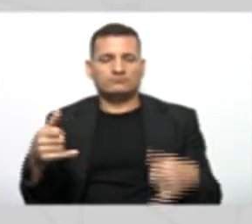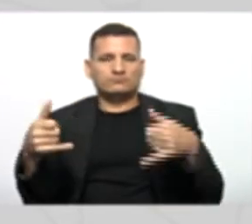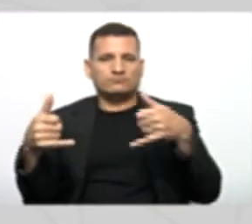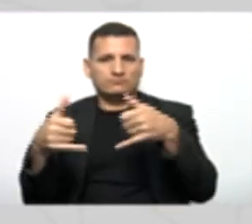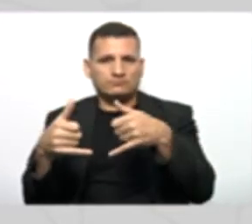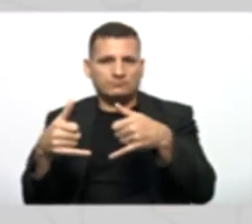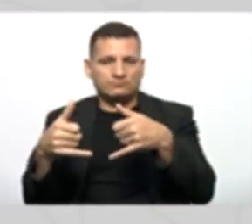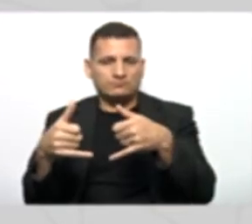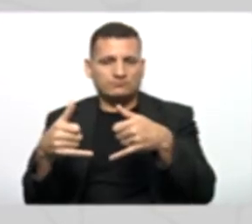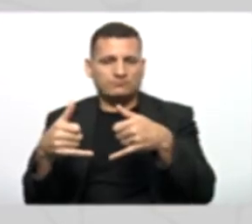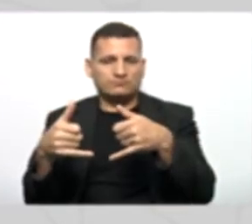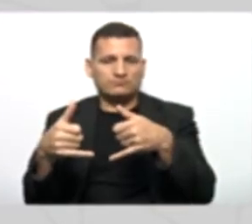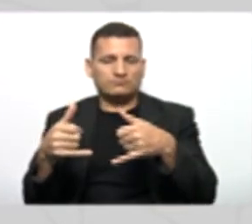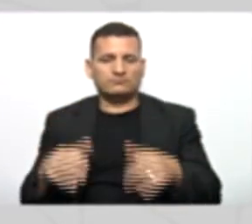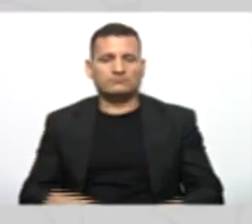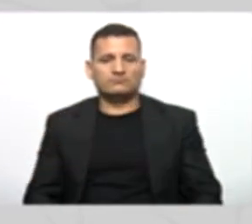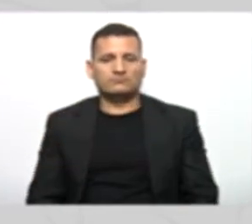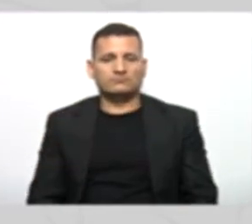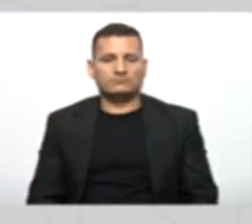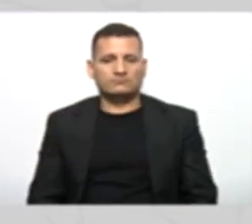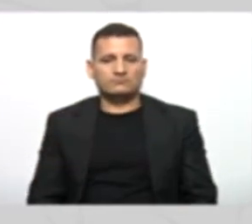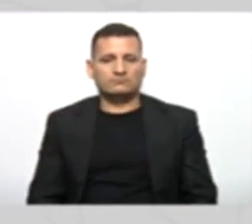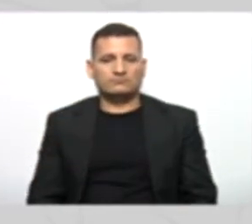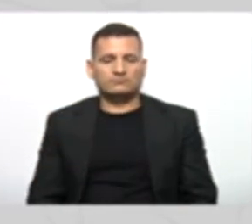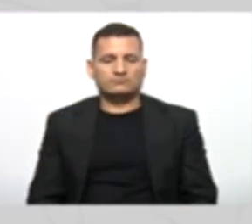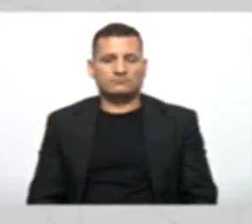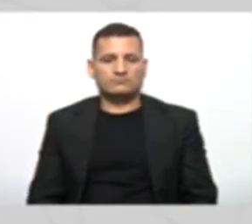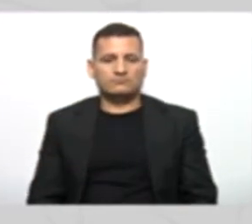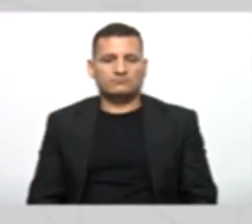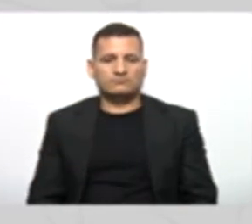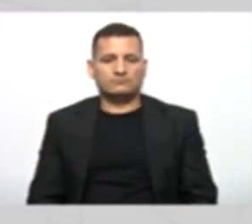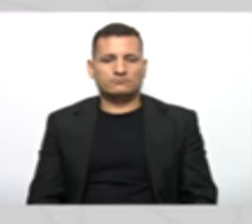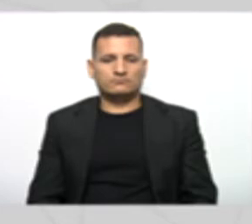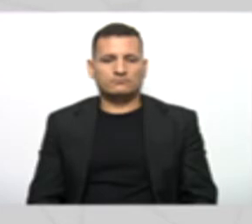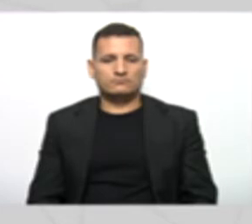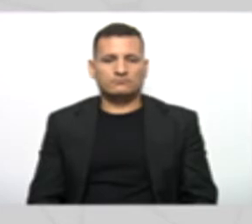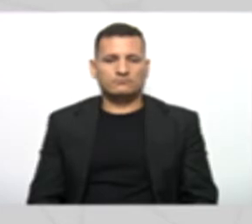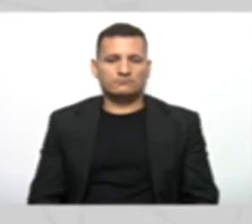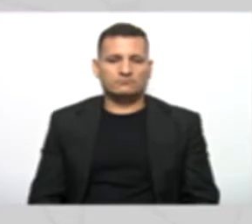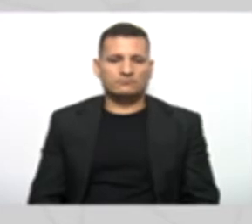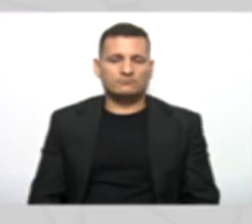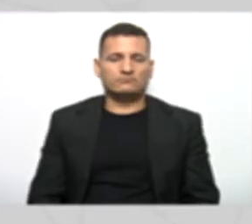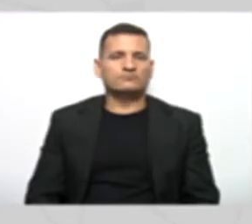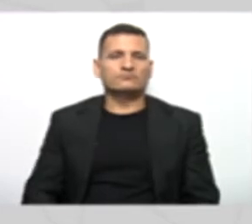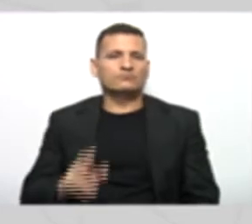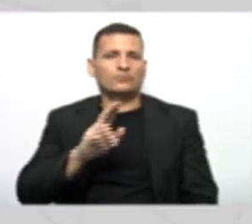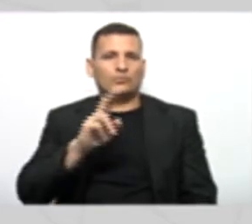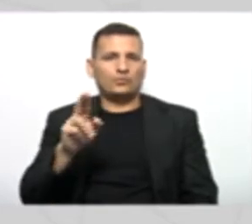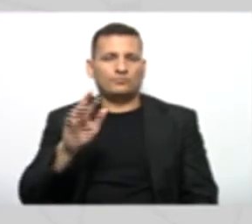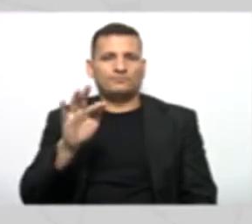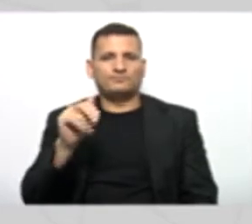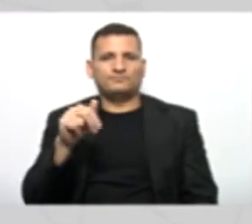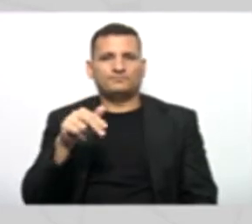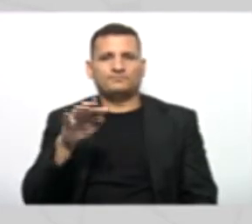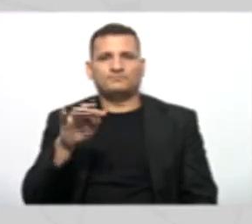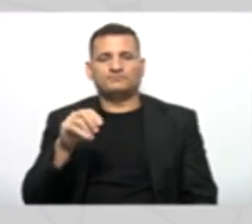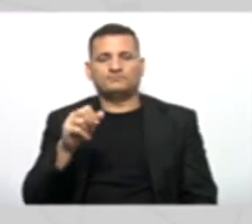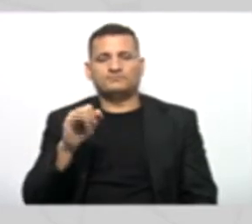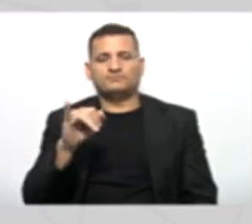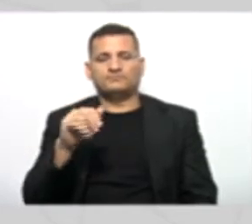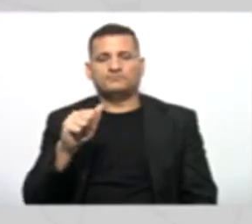Coloca o nosso formatador Vou colocar aqui N fantasia Que é o nosso nome Fantasia